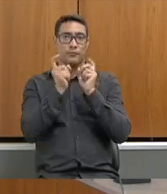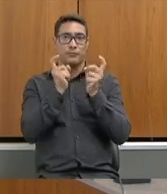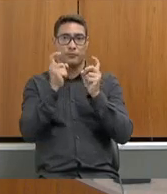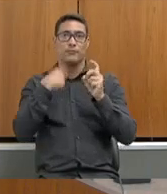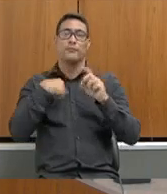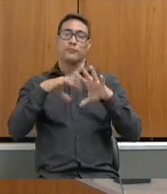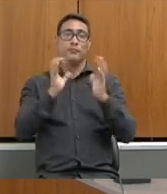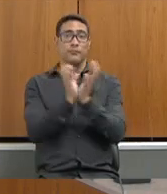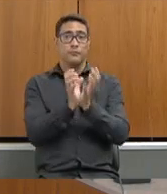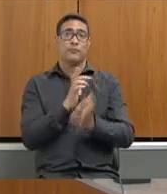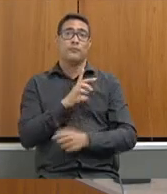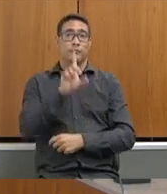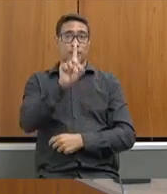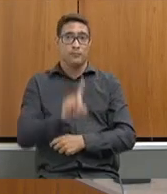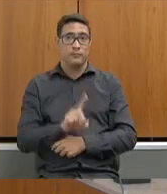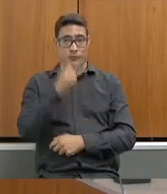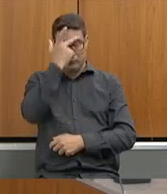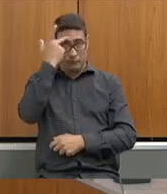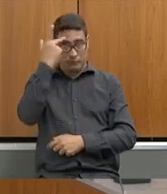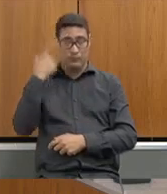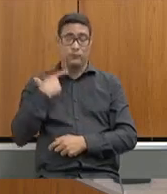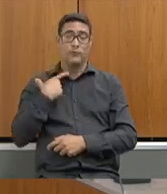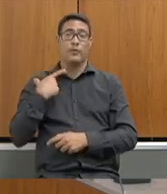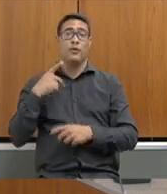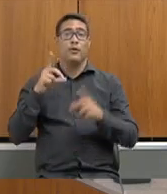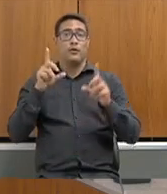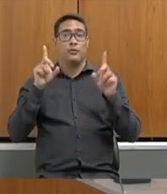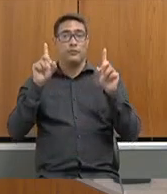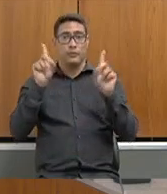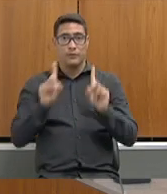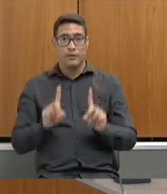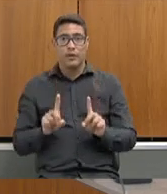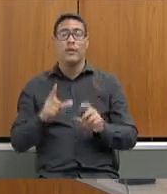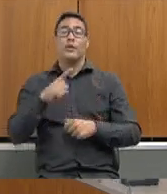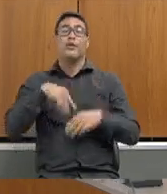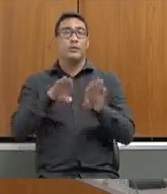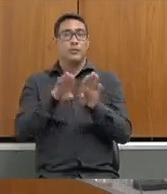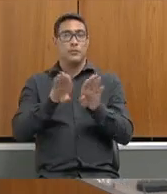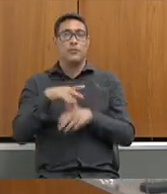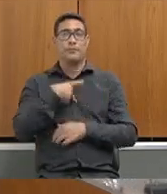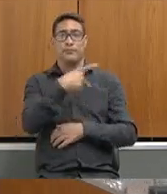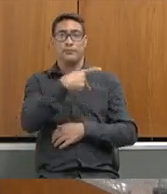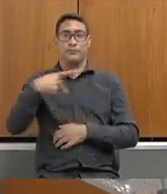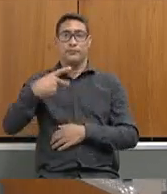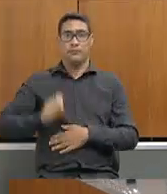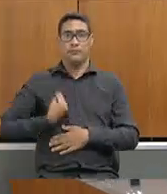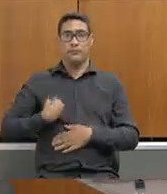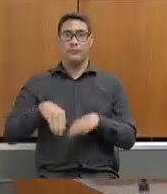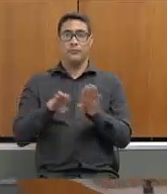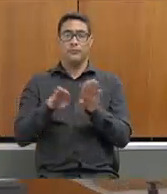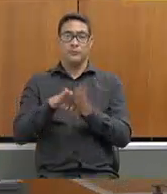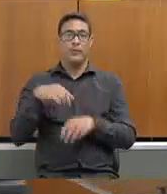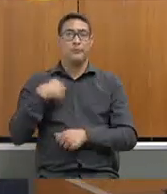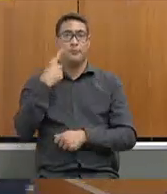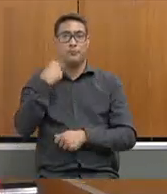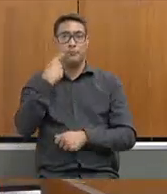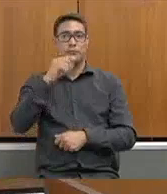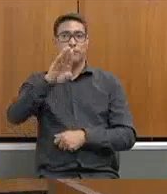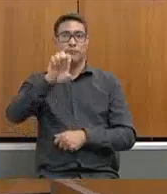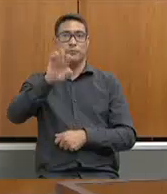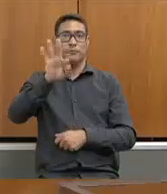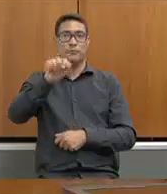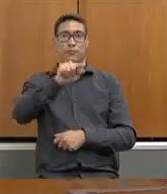de Defesa dos Direitos da Pessoa com Deficiência. A presidência informa que está presente também o deputado Betão,